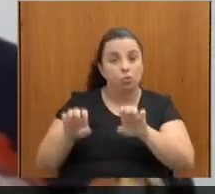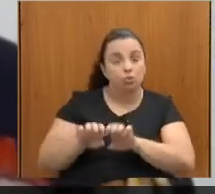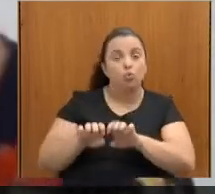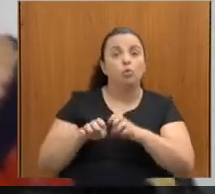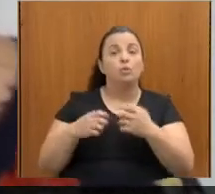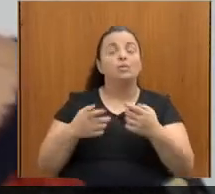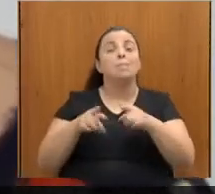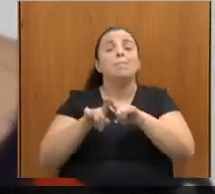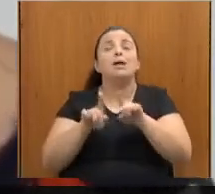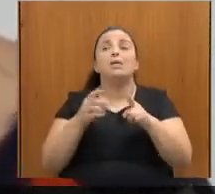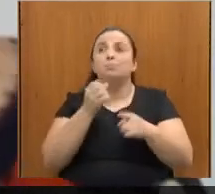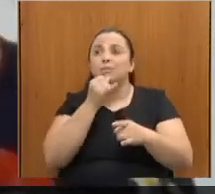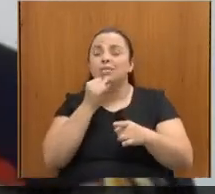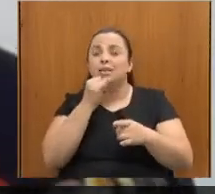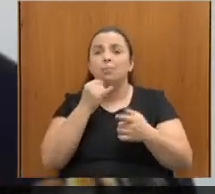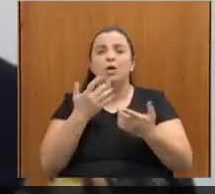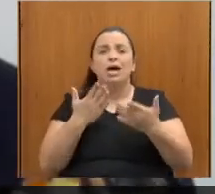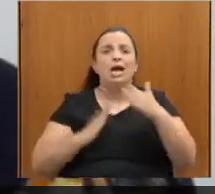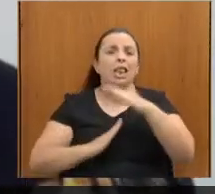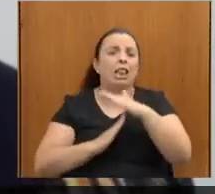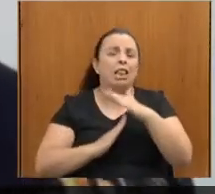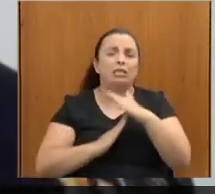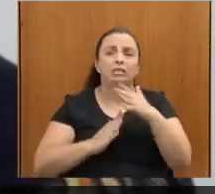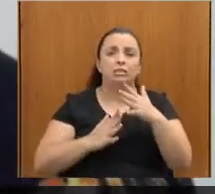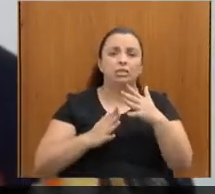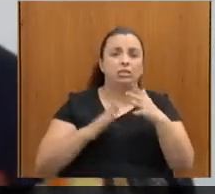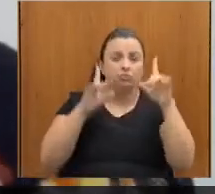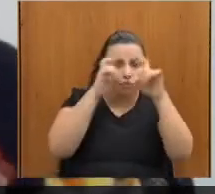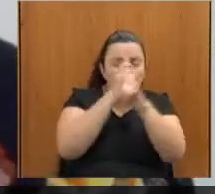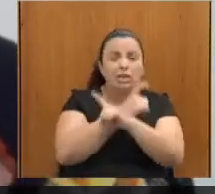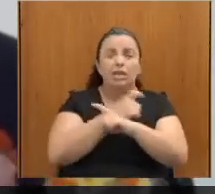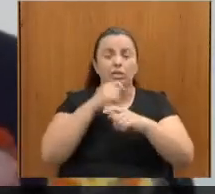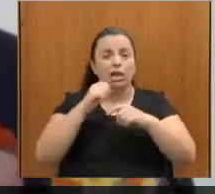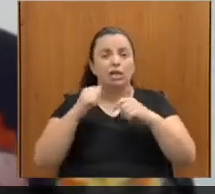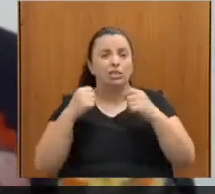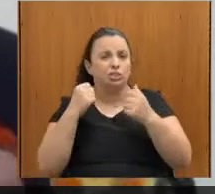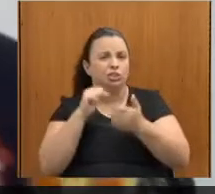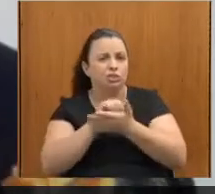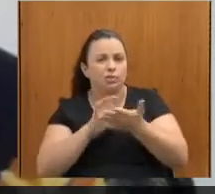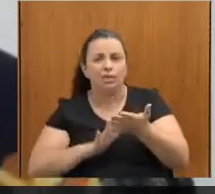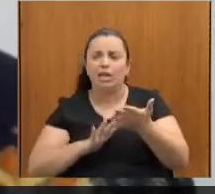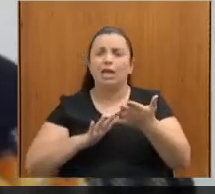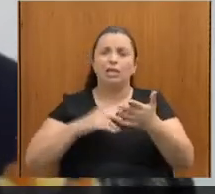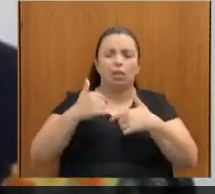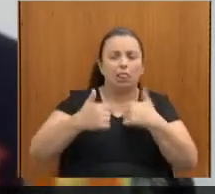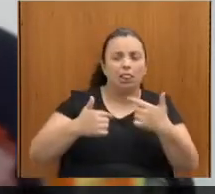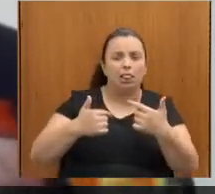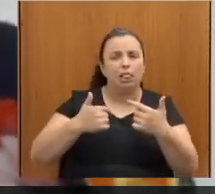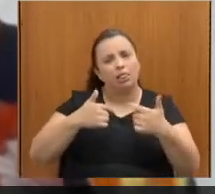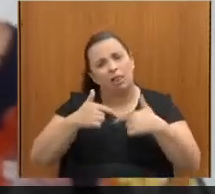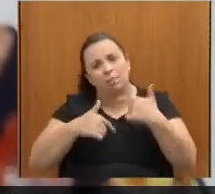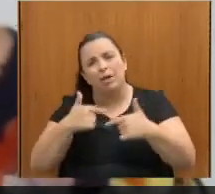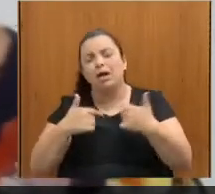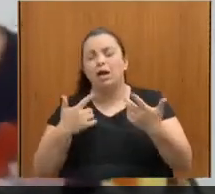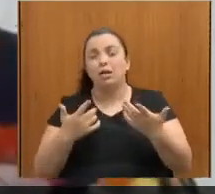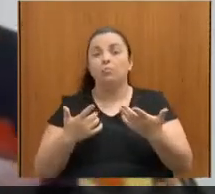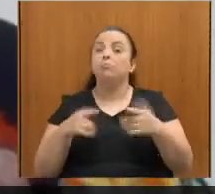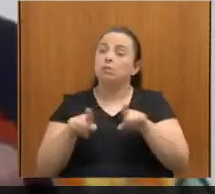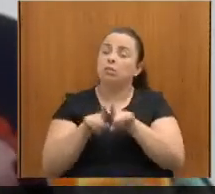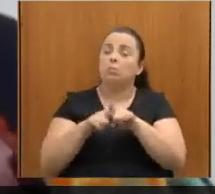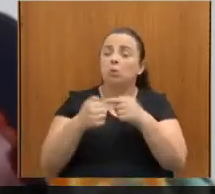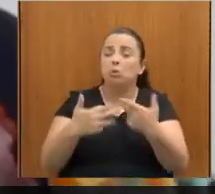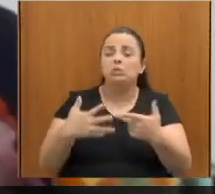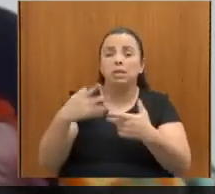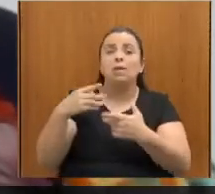as limitações para as atividades, limitações de participação e até os fatores pessoais, psicológicos, aquela coisa do indivíduo.